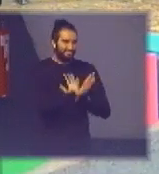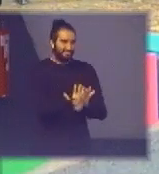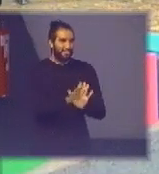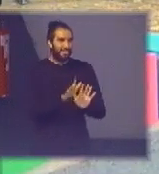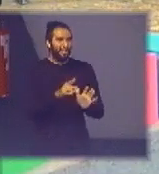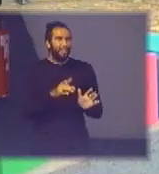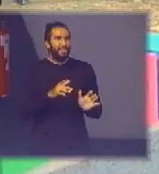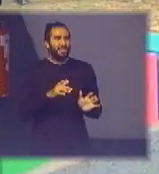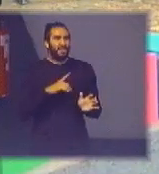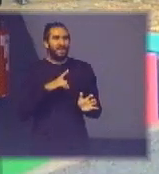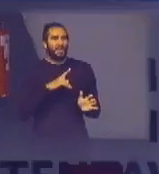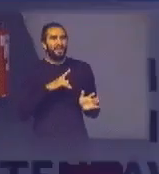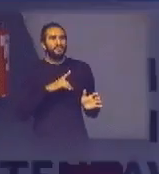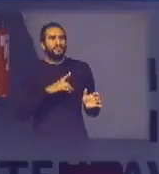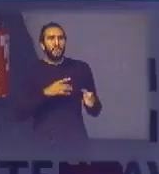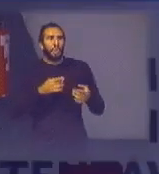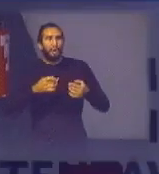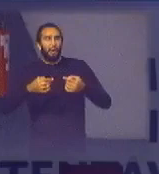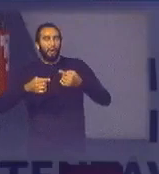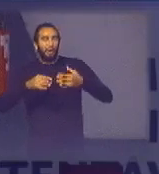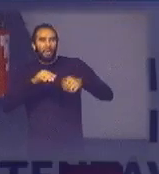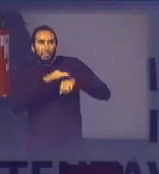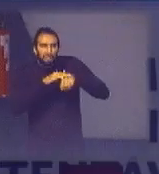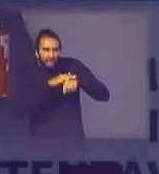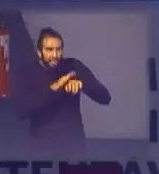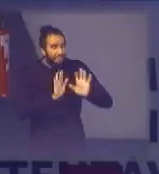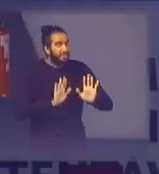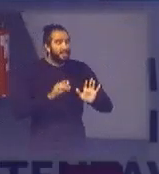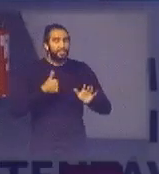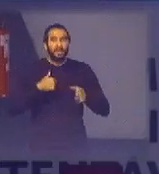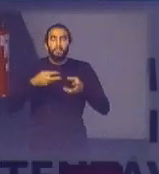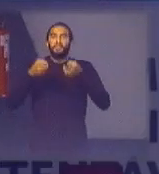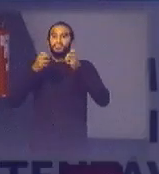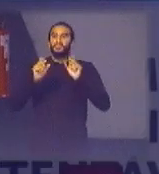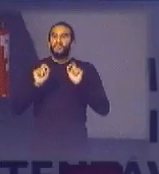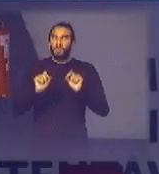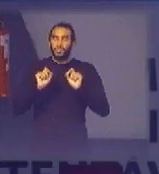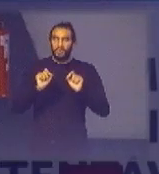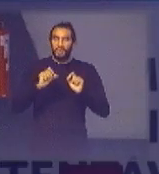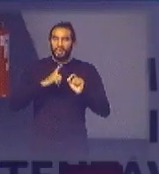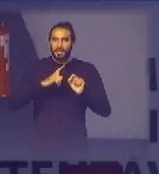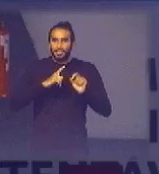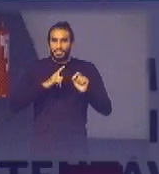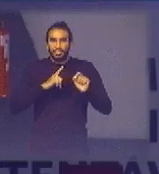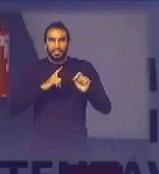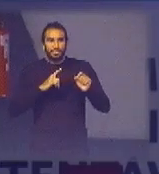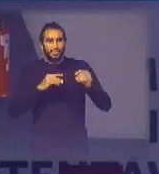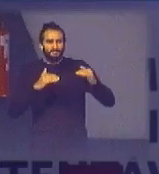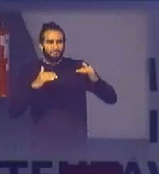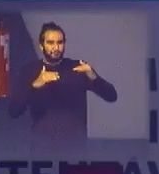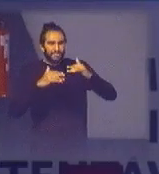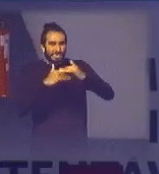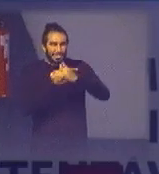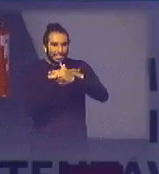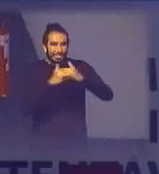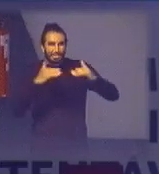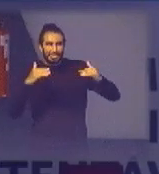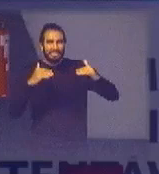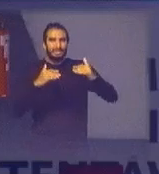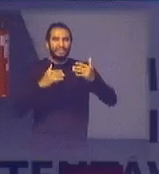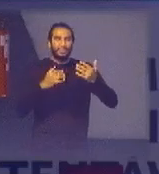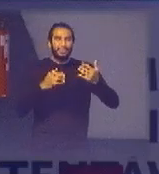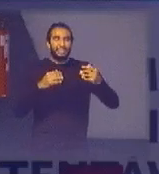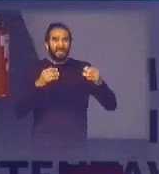resposta diplomática não entendeu o que eu vejo claramente é uma assimetria de informação entre as vezes